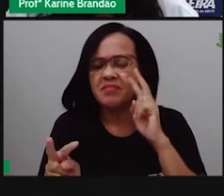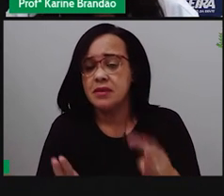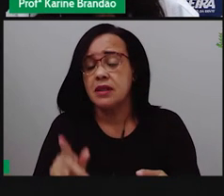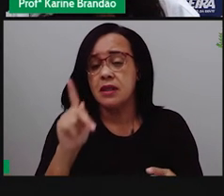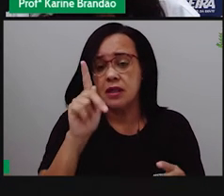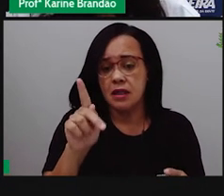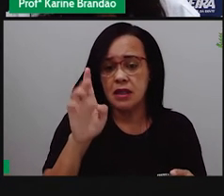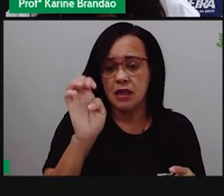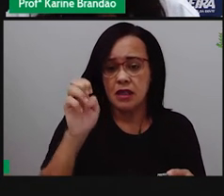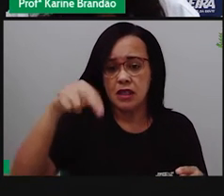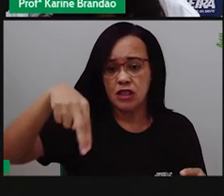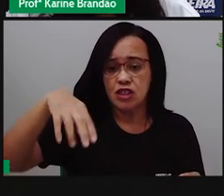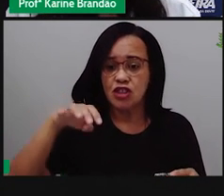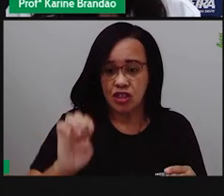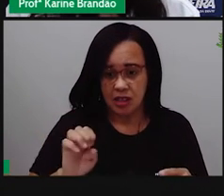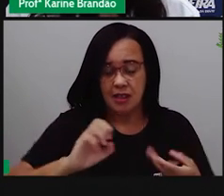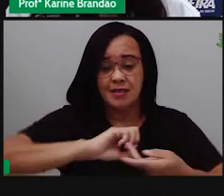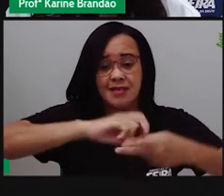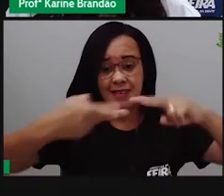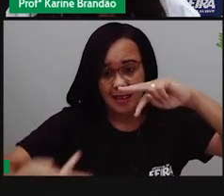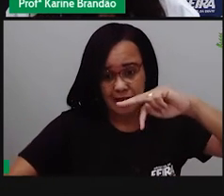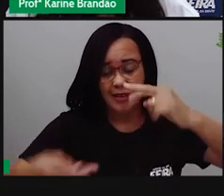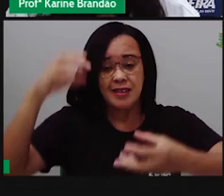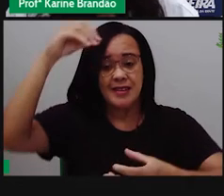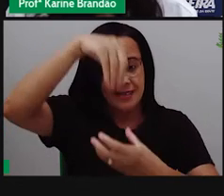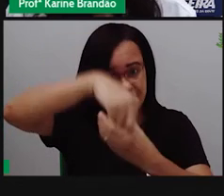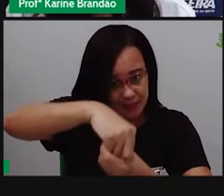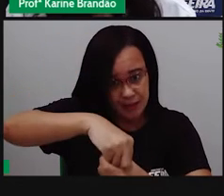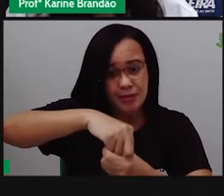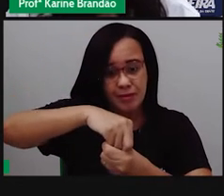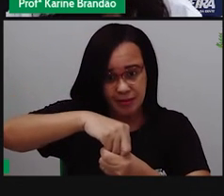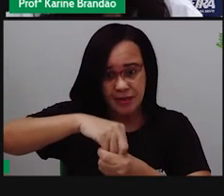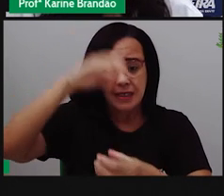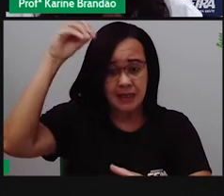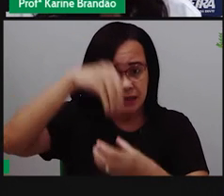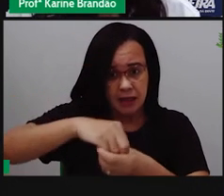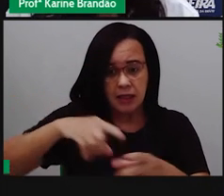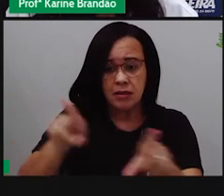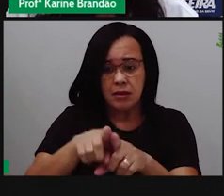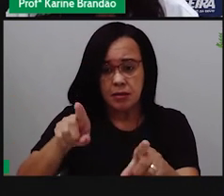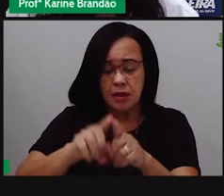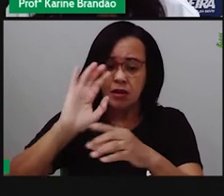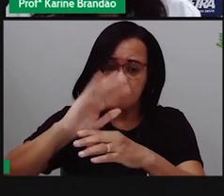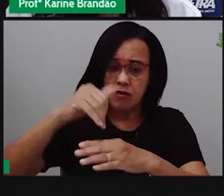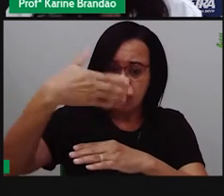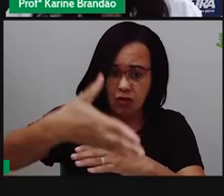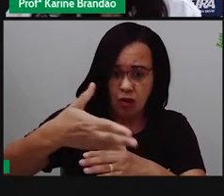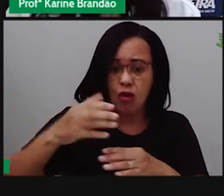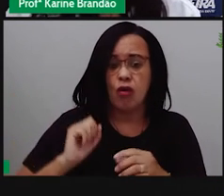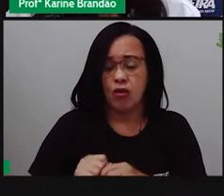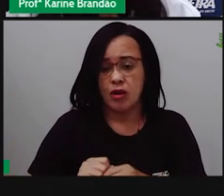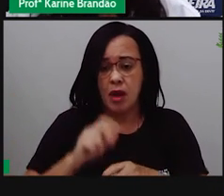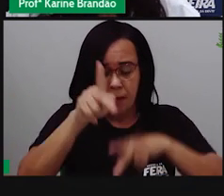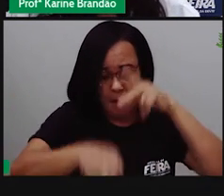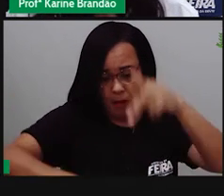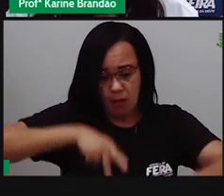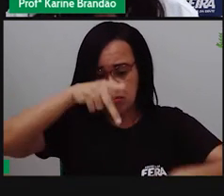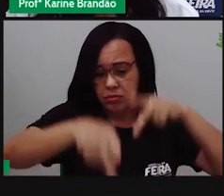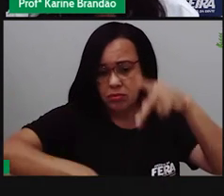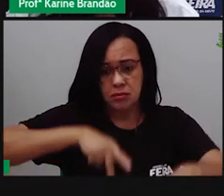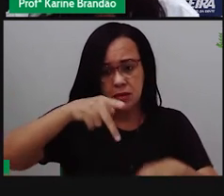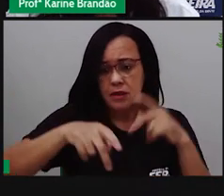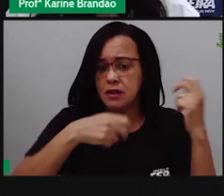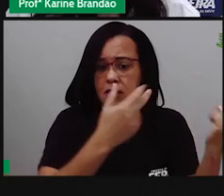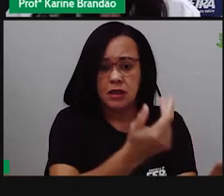DNA genética dentro e entre populações pertencentes da mesma espécie. Então, é uma variedade